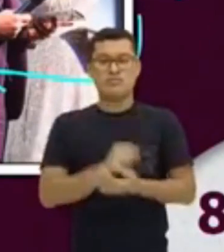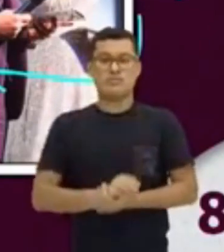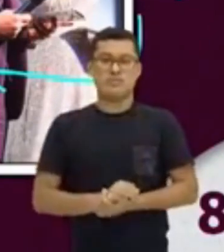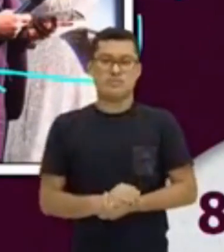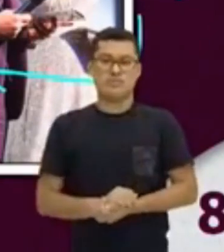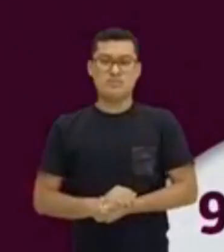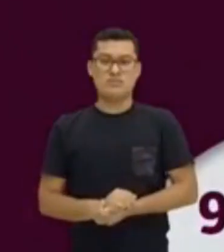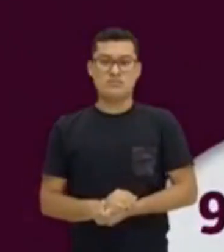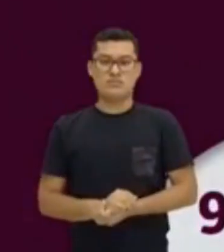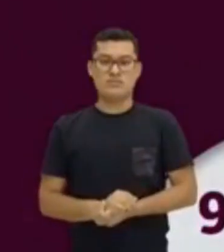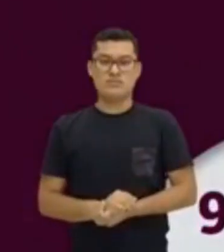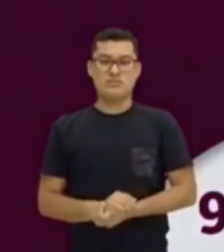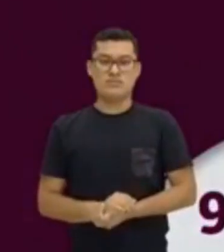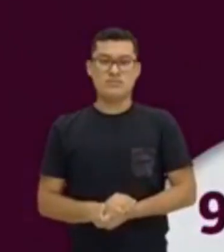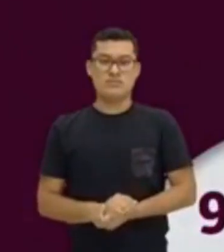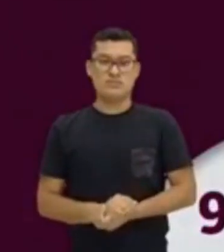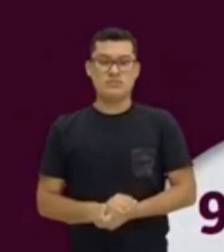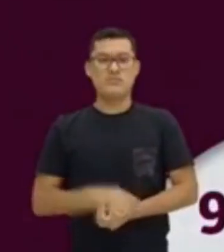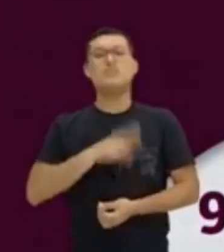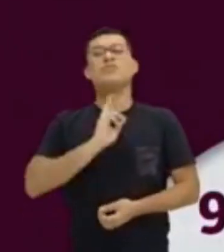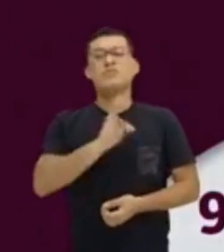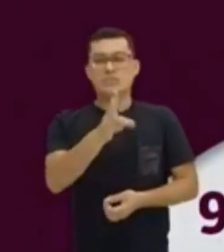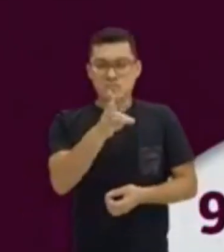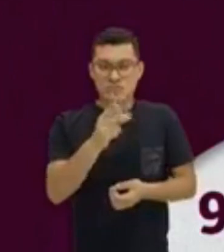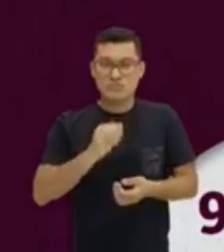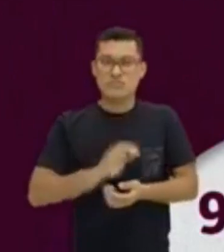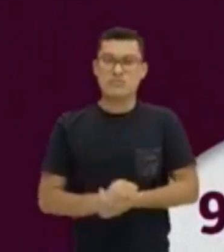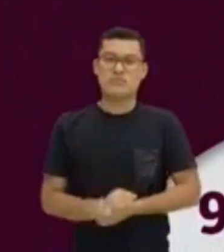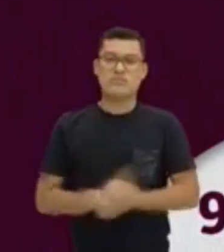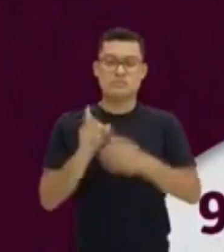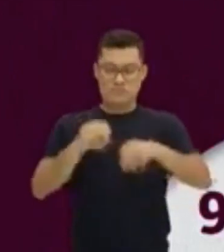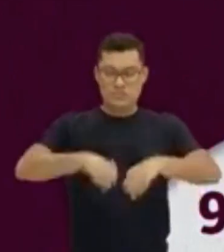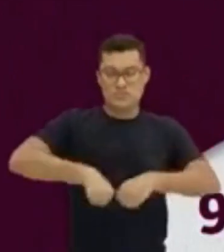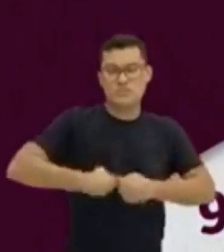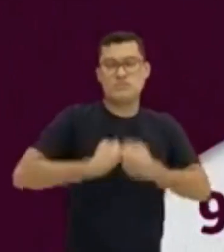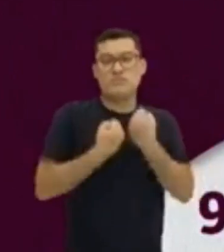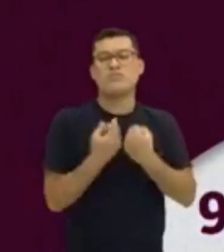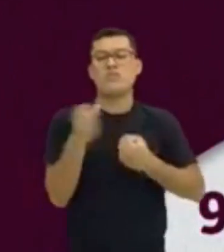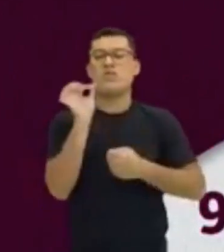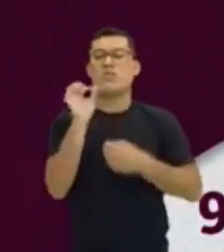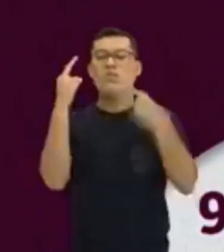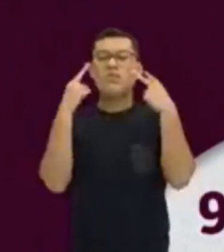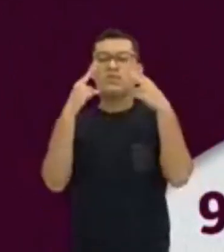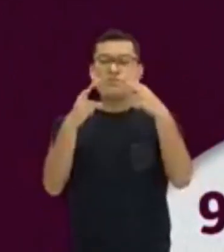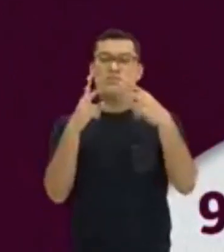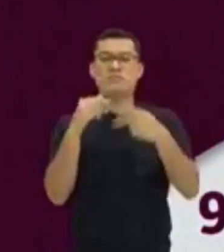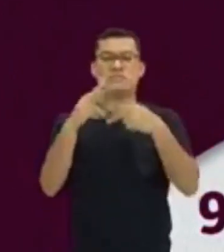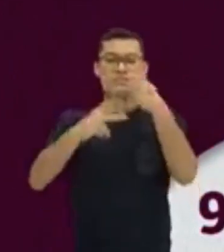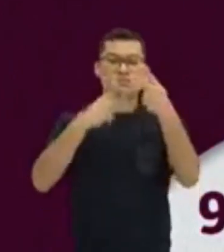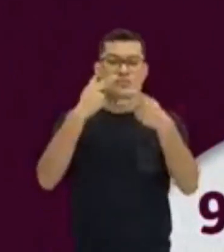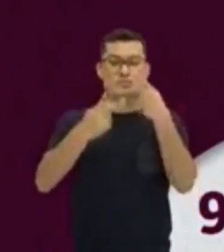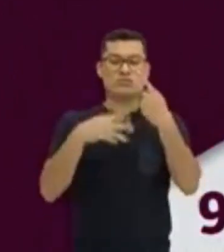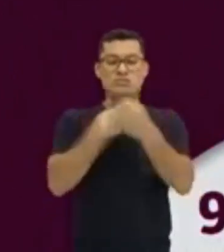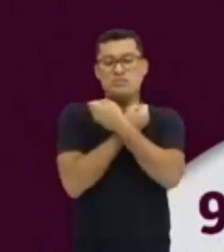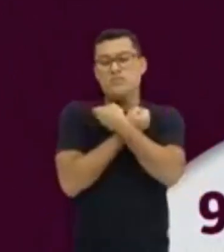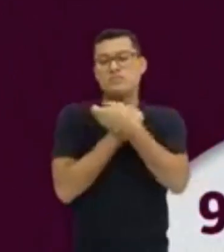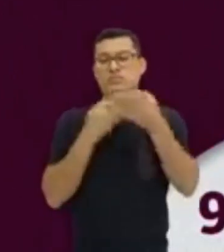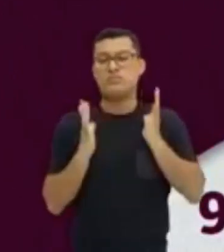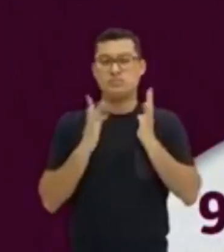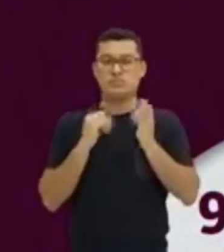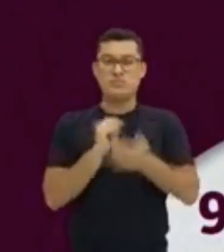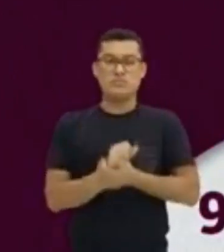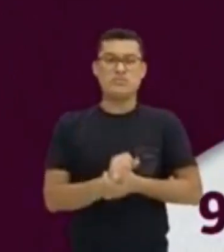vocês... Bora continuar agora na parte gramatical para reforçar. O vocês viram nas falas do Shakespeare? I.